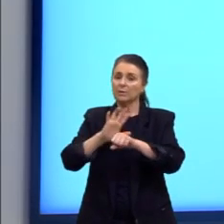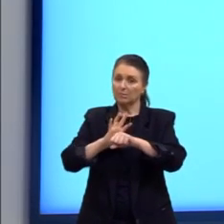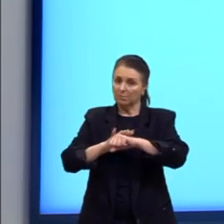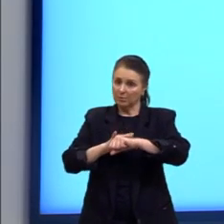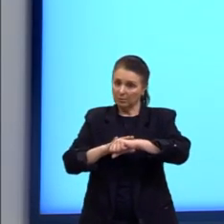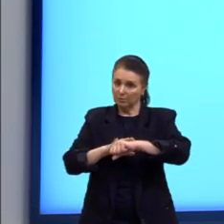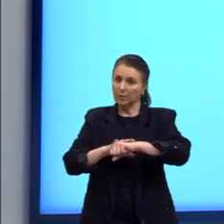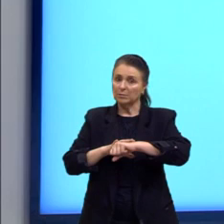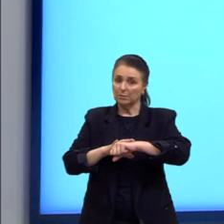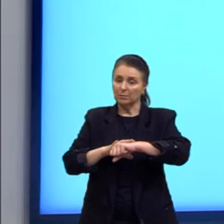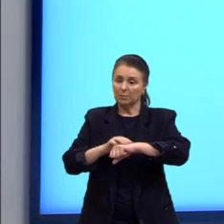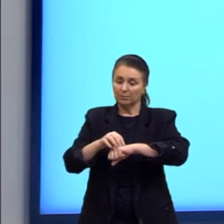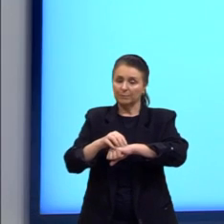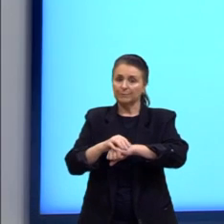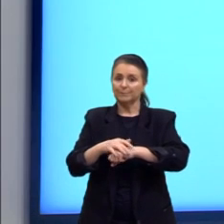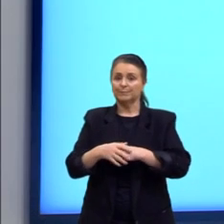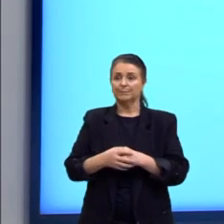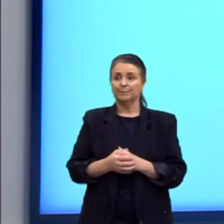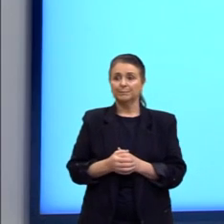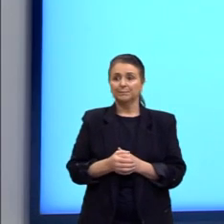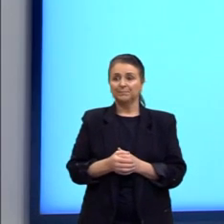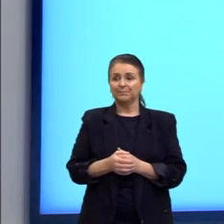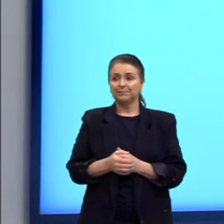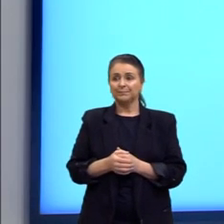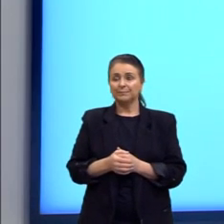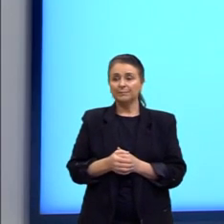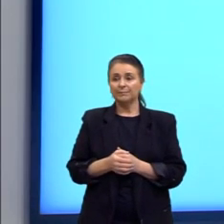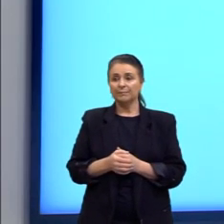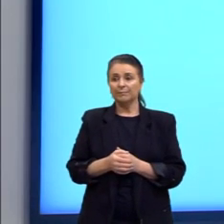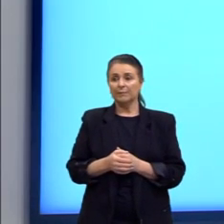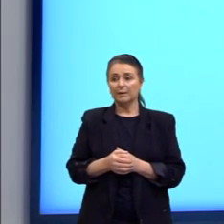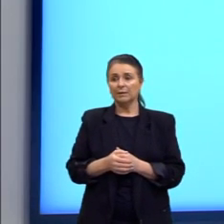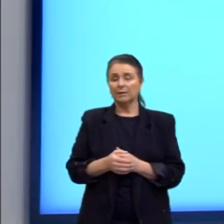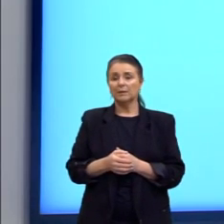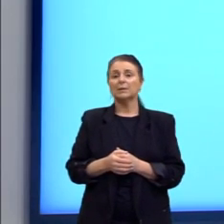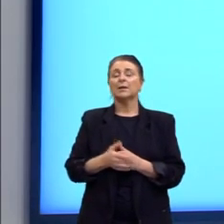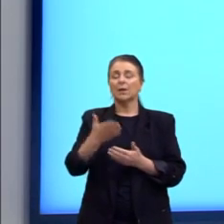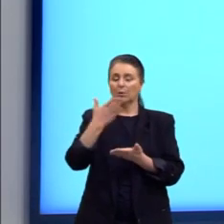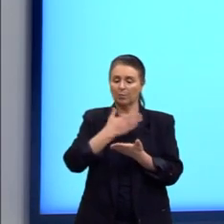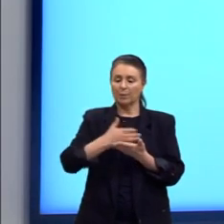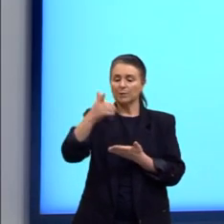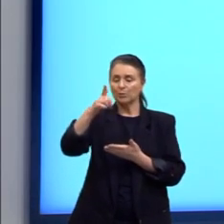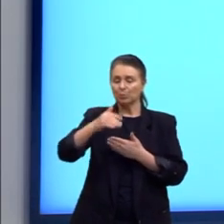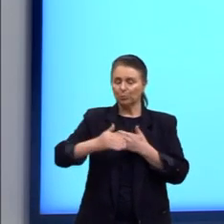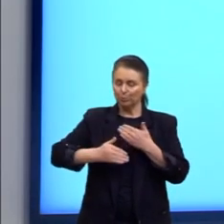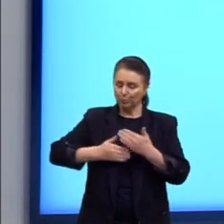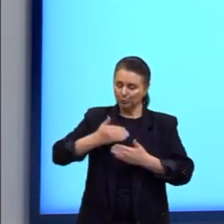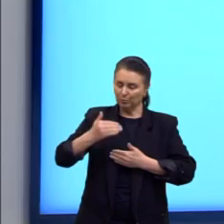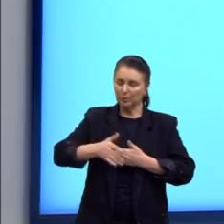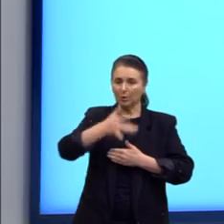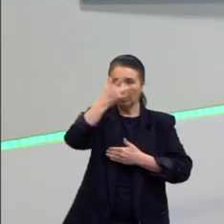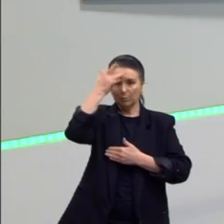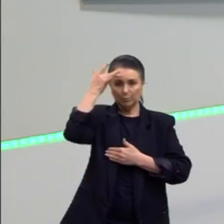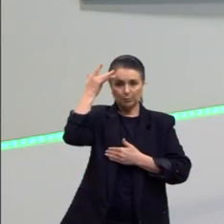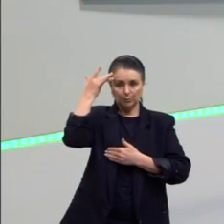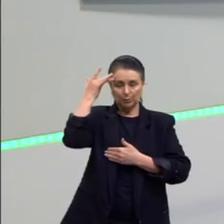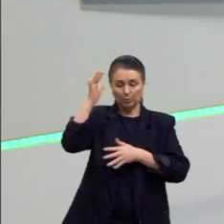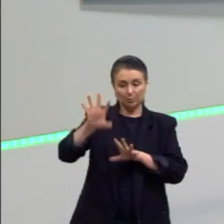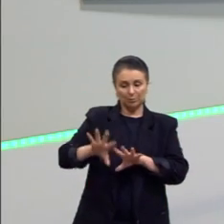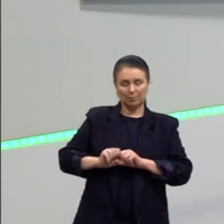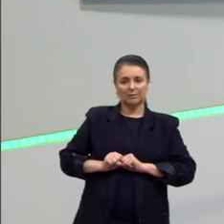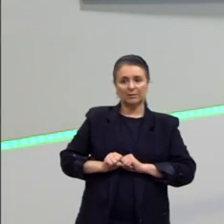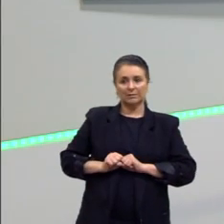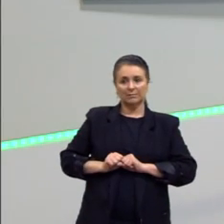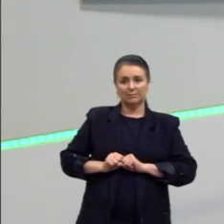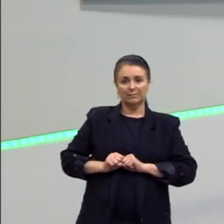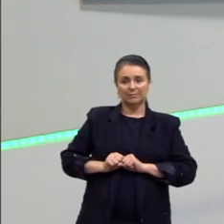Penetram na pele, então, essas cercárias. Tá? Então, recomeça o processo. Aí, a pessoa acaba sendo infectada.